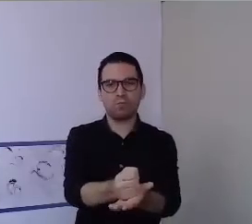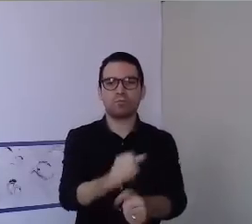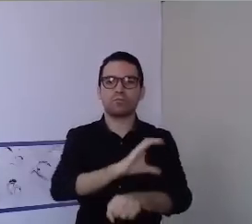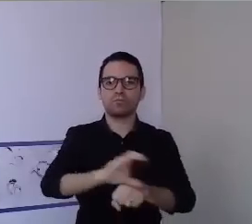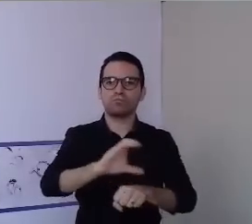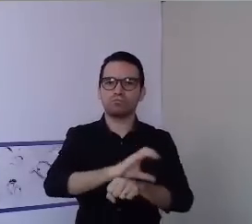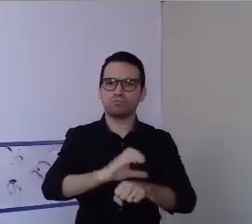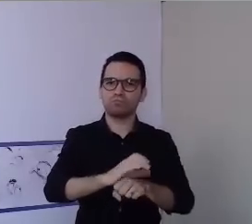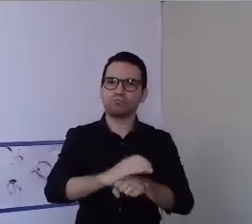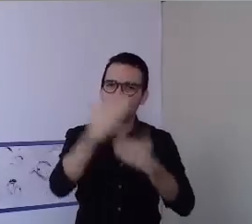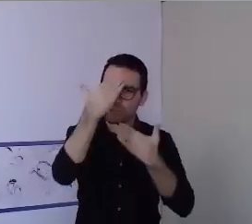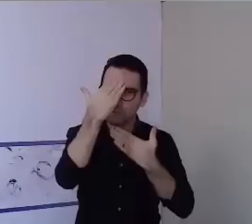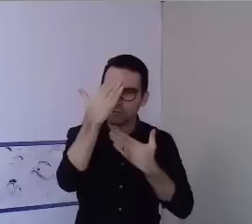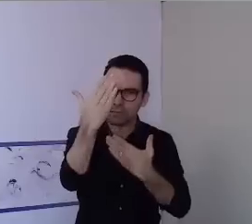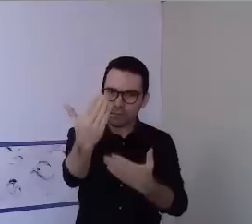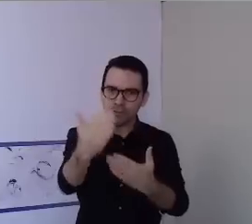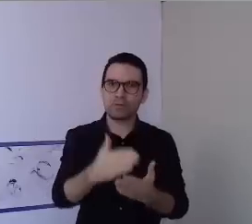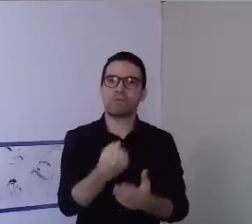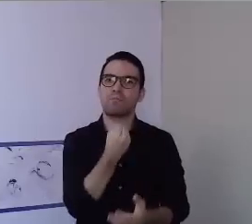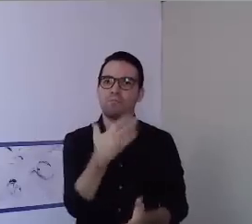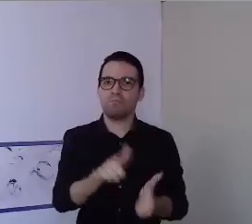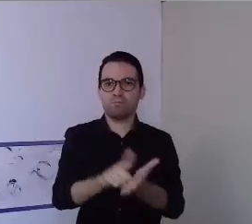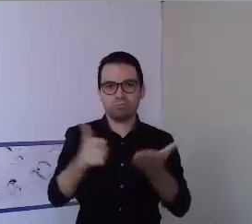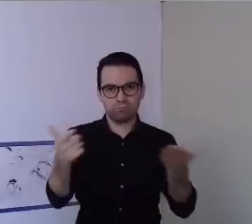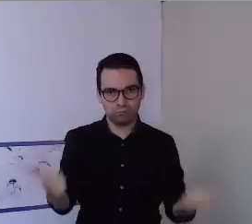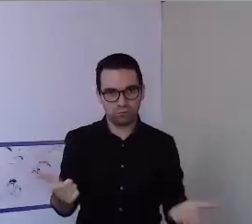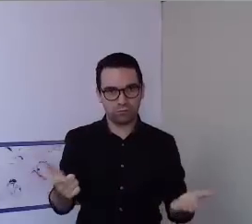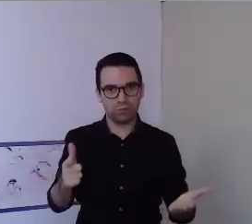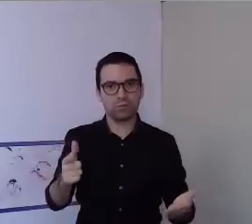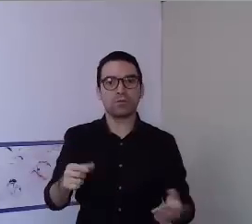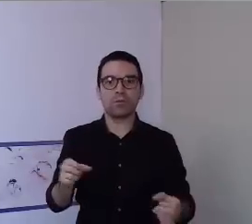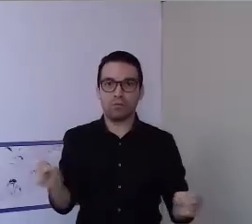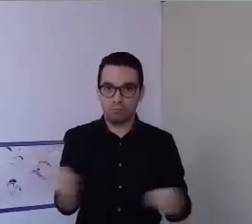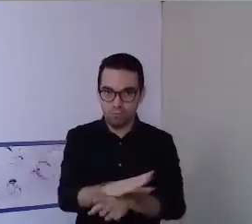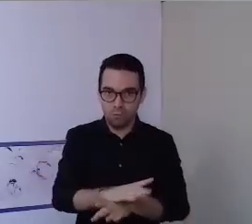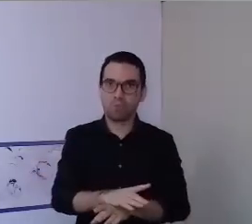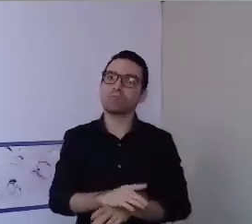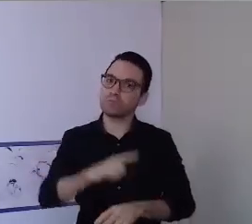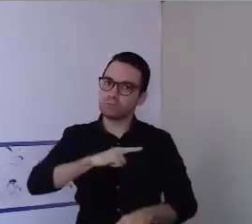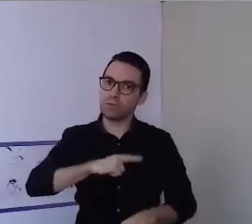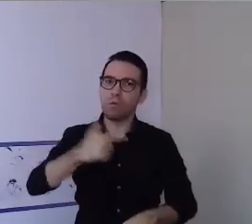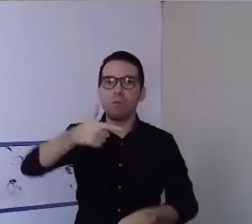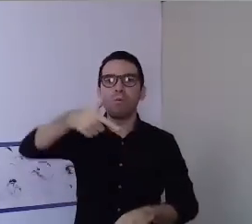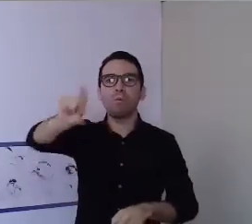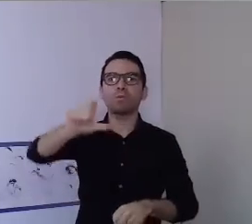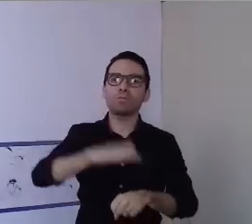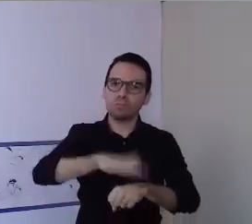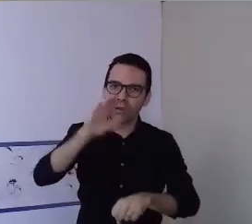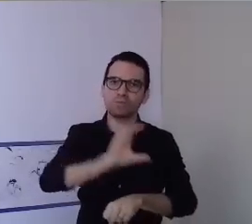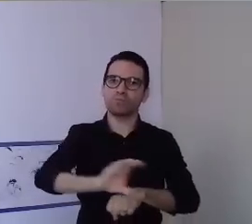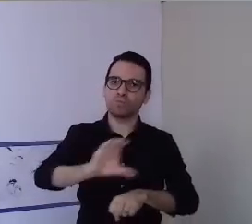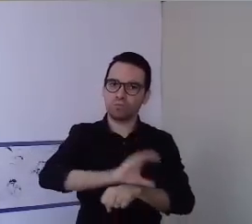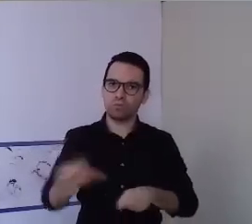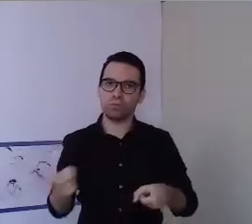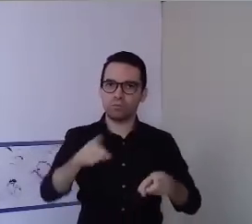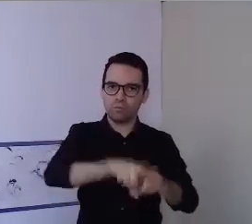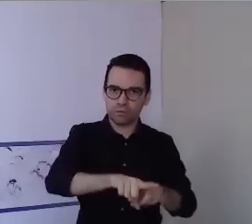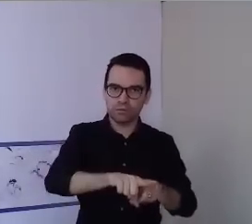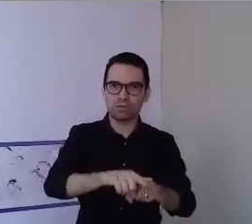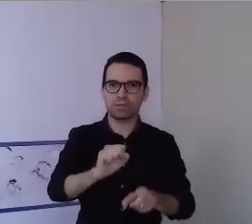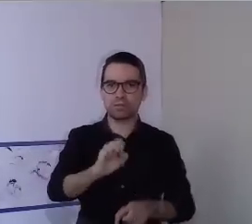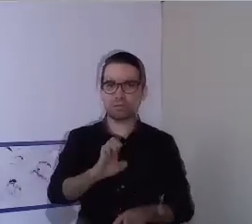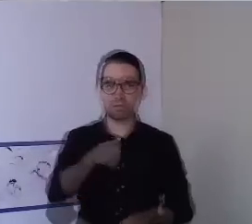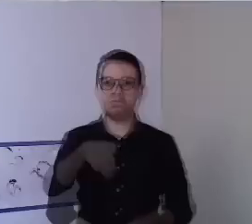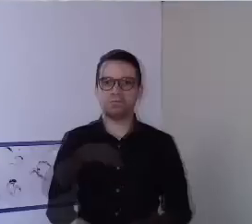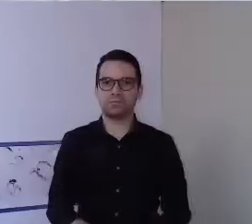muito, desejo boa sorte para vocês e depois desse, outros cursos virão também através dessa parceria com a SEMED Campo